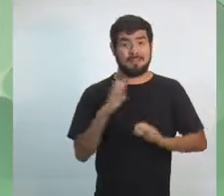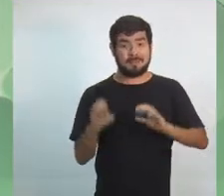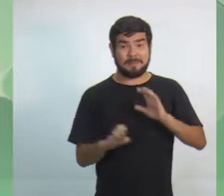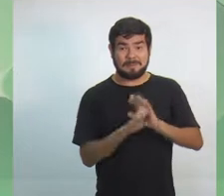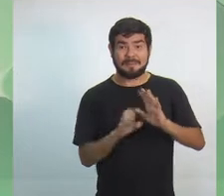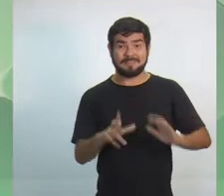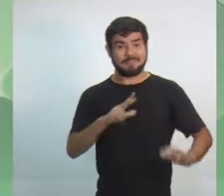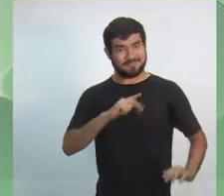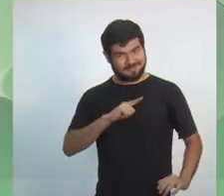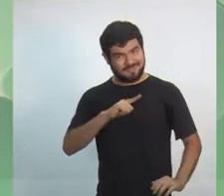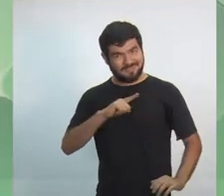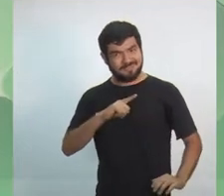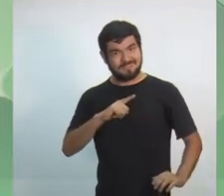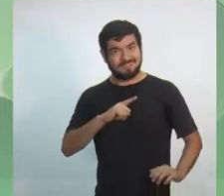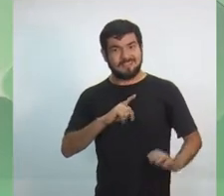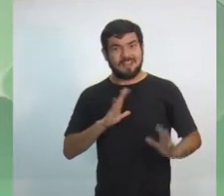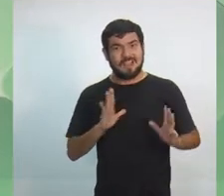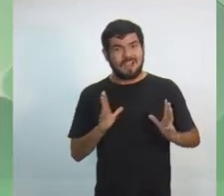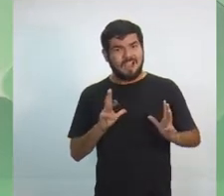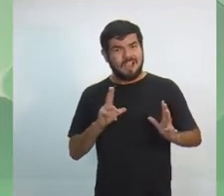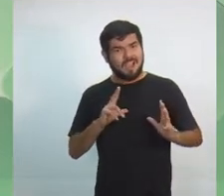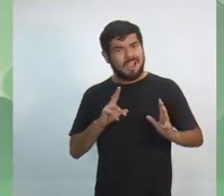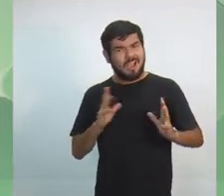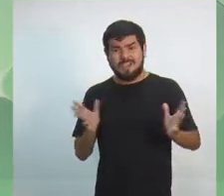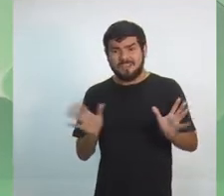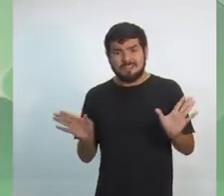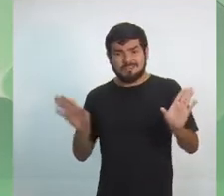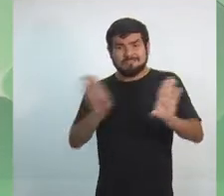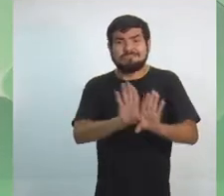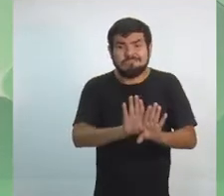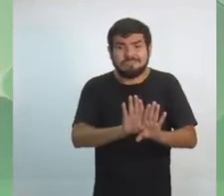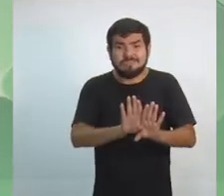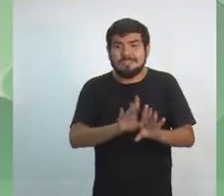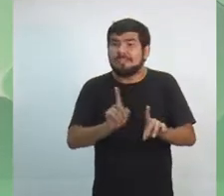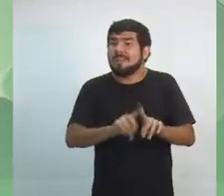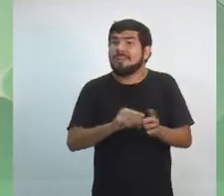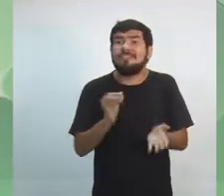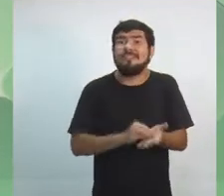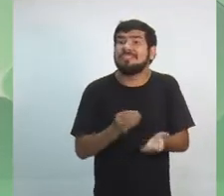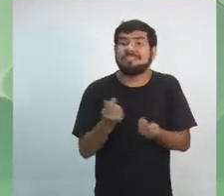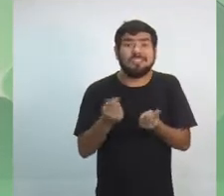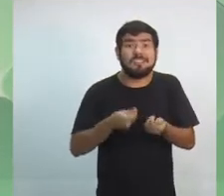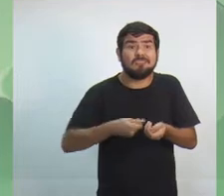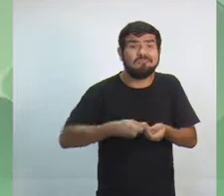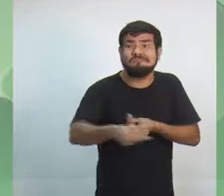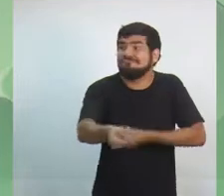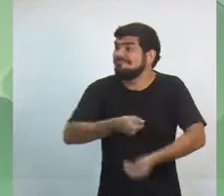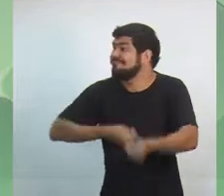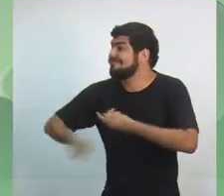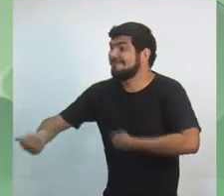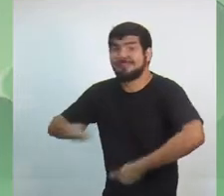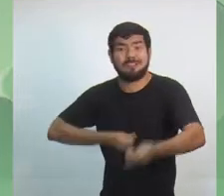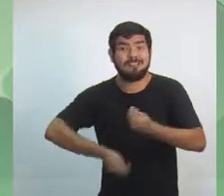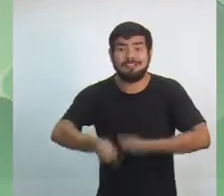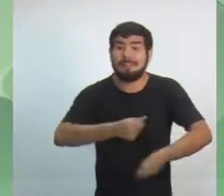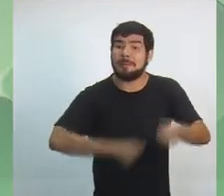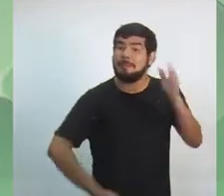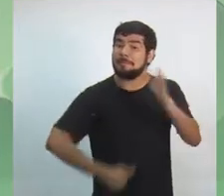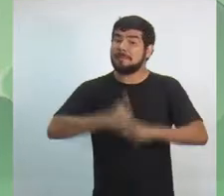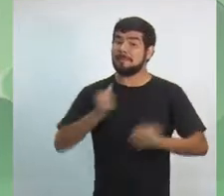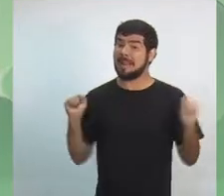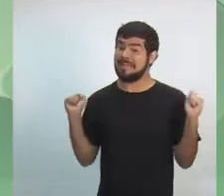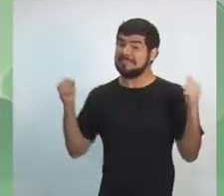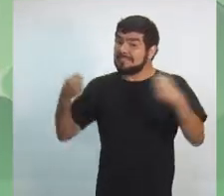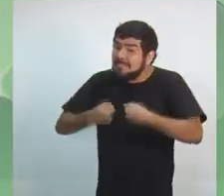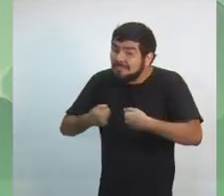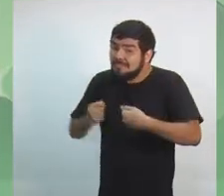esses empreendimentos estão fechando, porque o dinheiro não circula mais na cidade de Manaus. Então, nós precisamos primeiro defender o polo industrial de Manaus. E